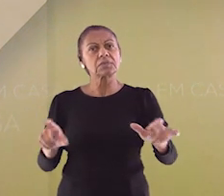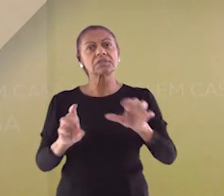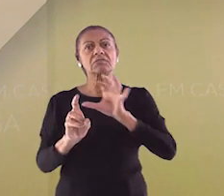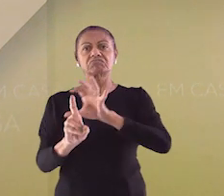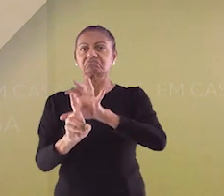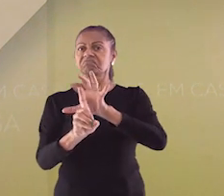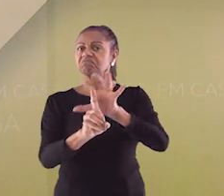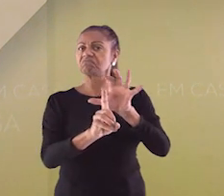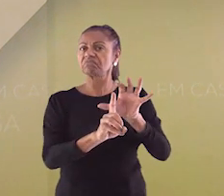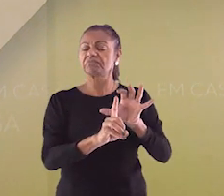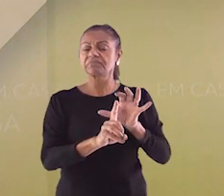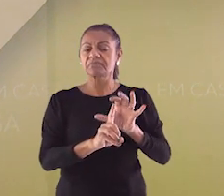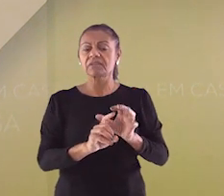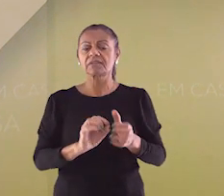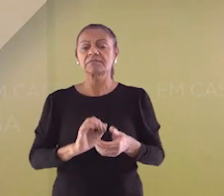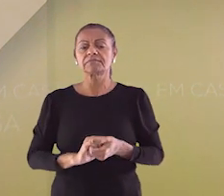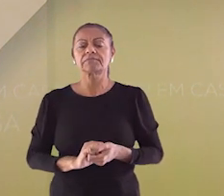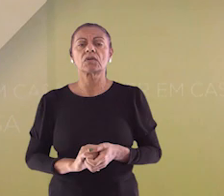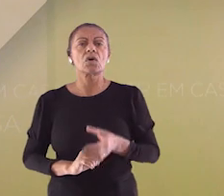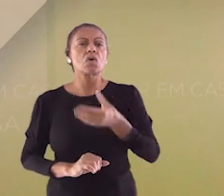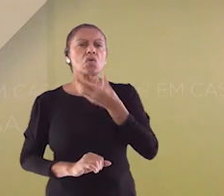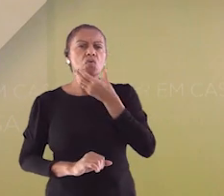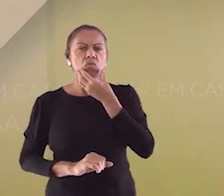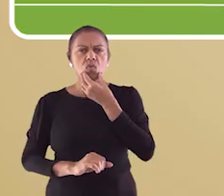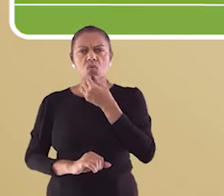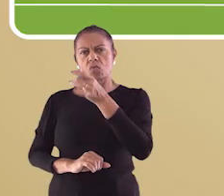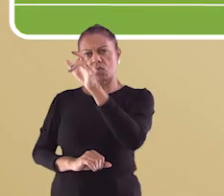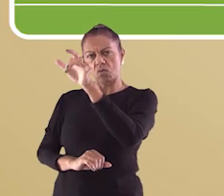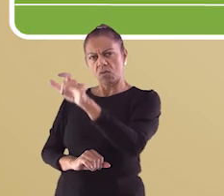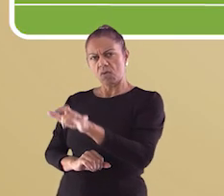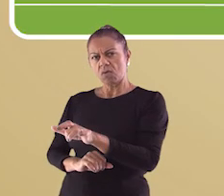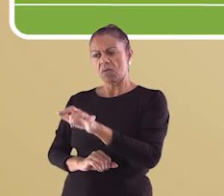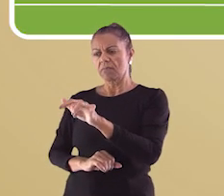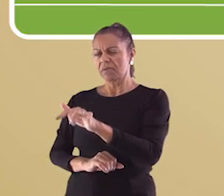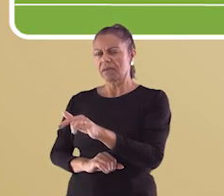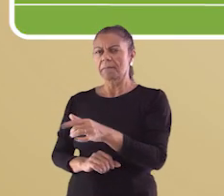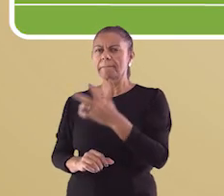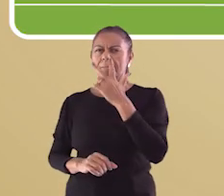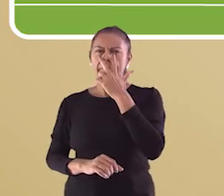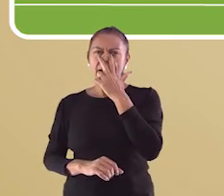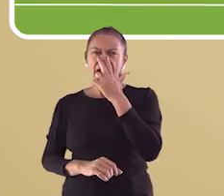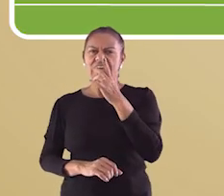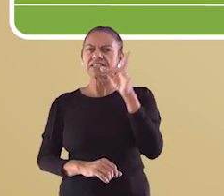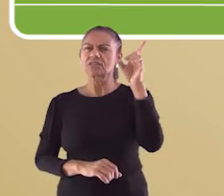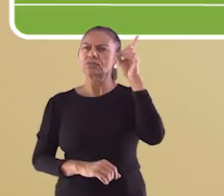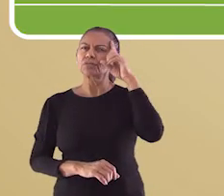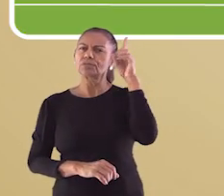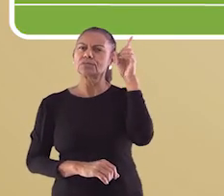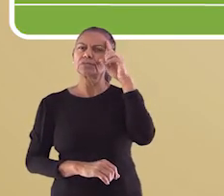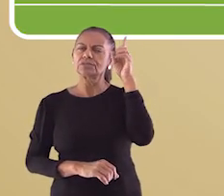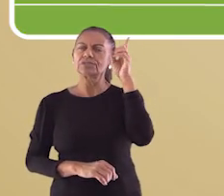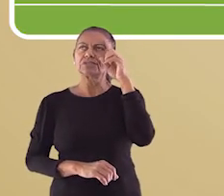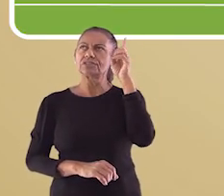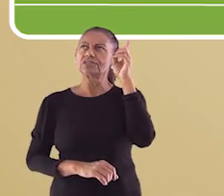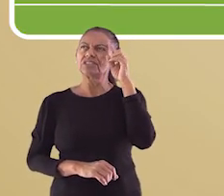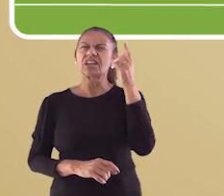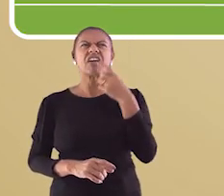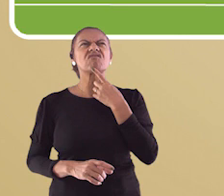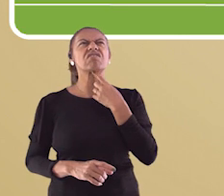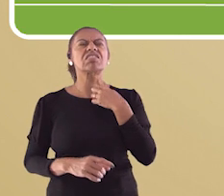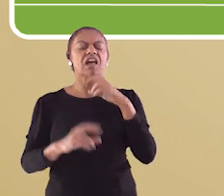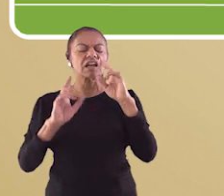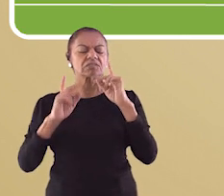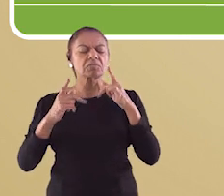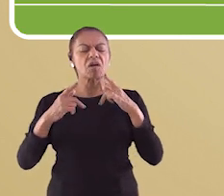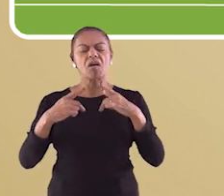essas influências ao longo de nossa aula. Para o homem, aparentemente, todo dia é dia de fazer o que